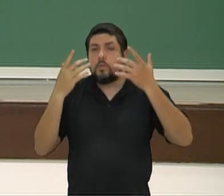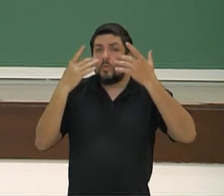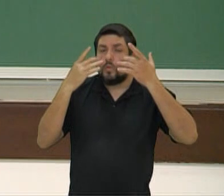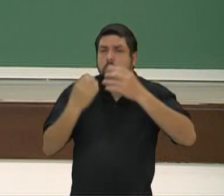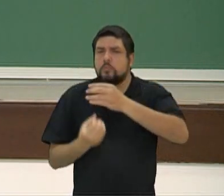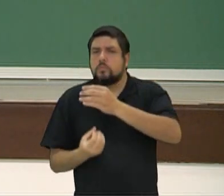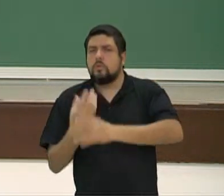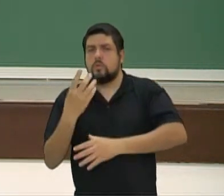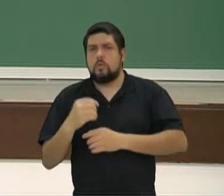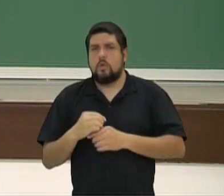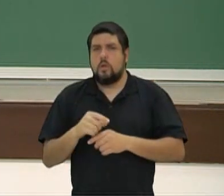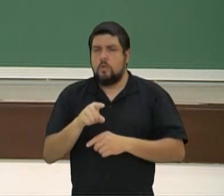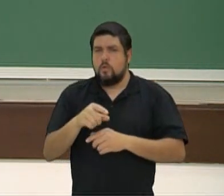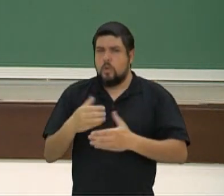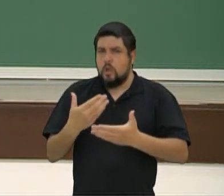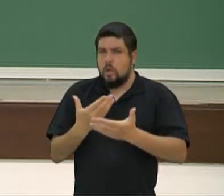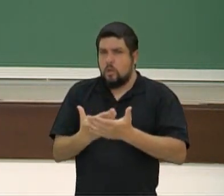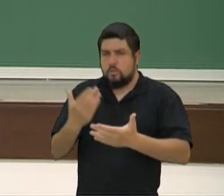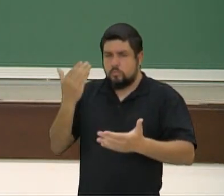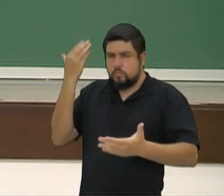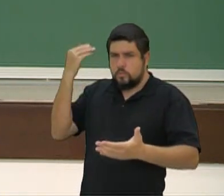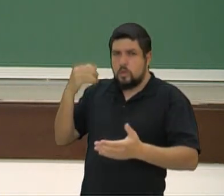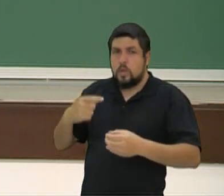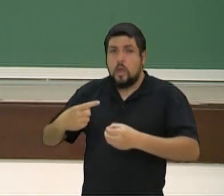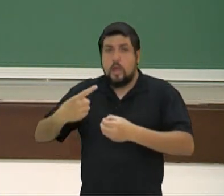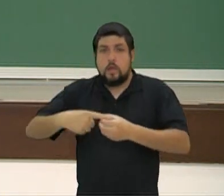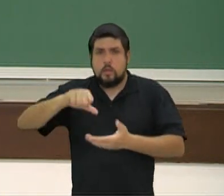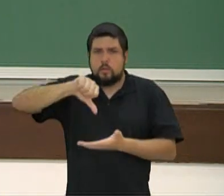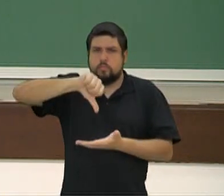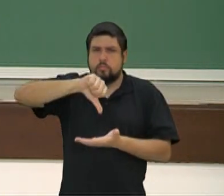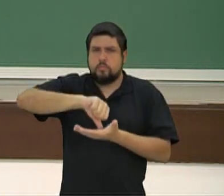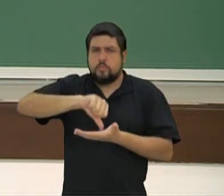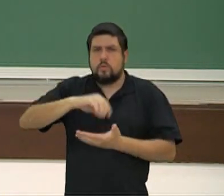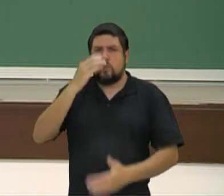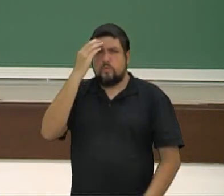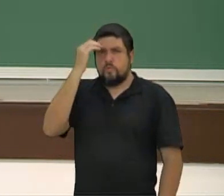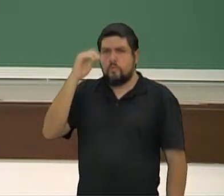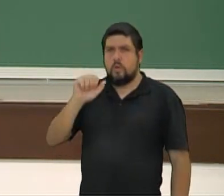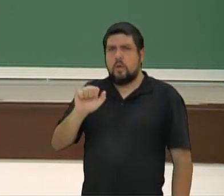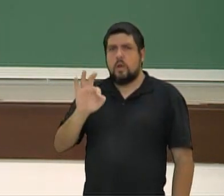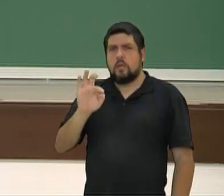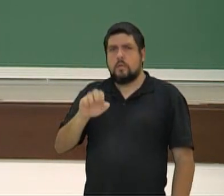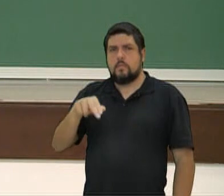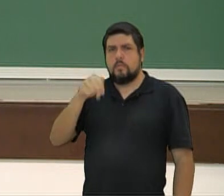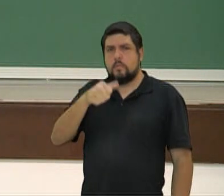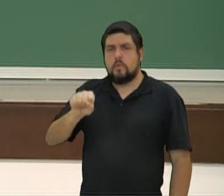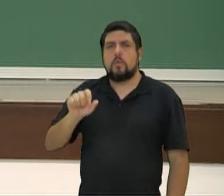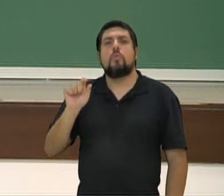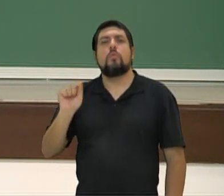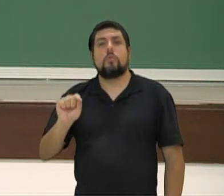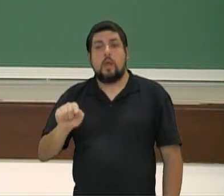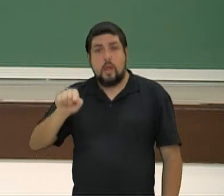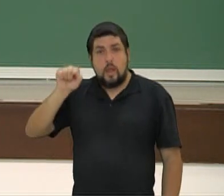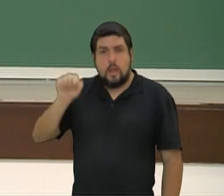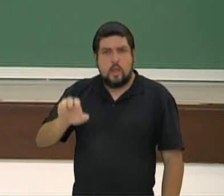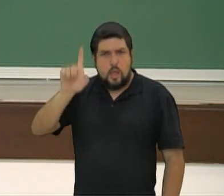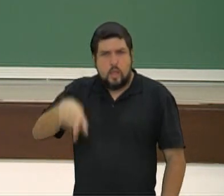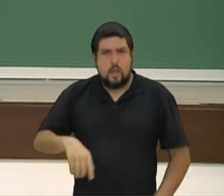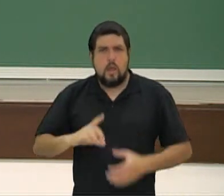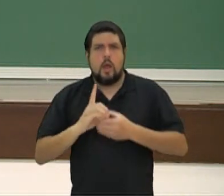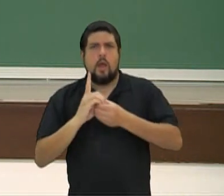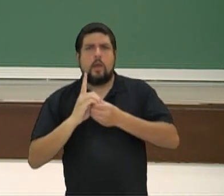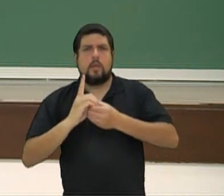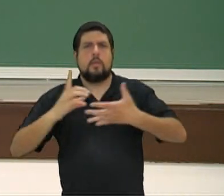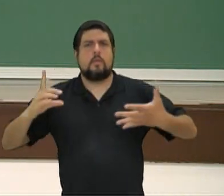que o Atenas, a cidade grega famosa, poderosa Atenas é considerado o berço da democracia,